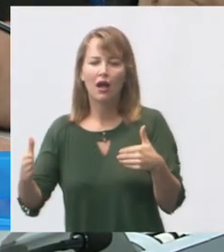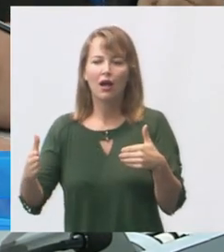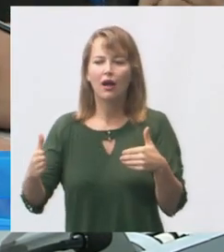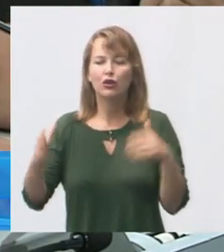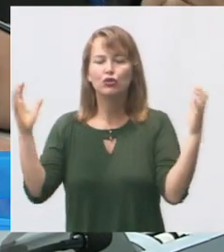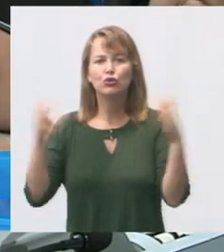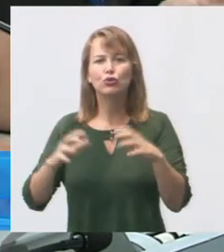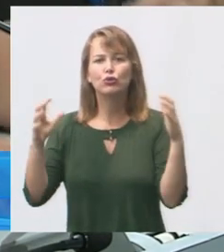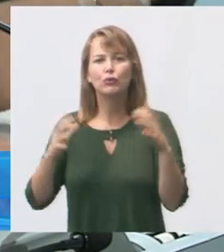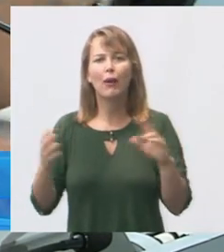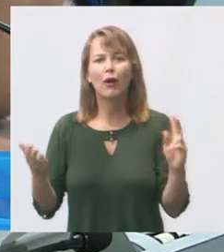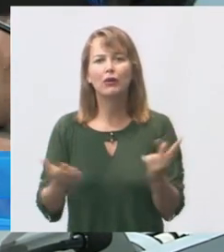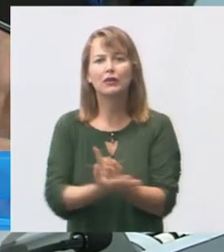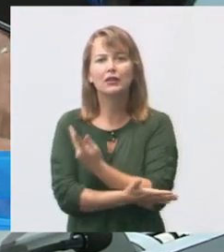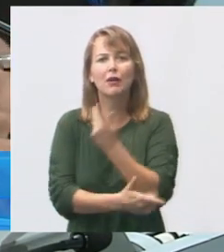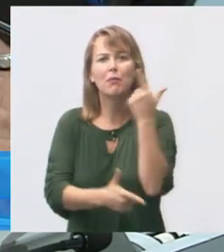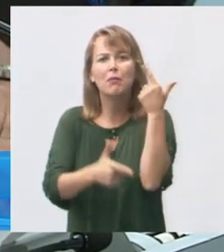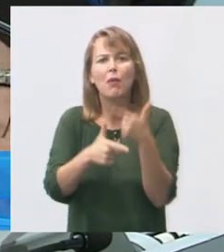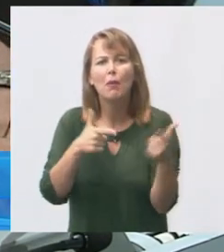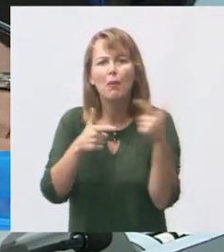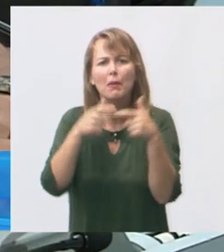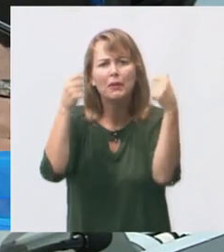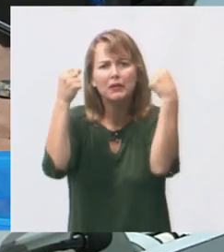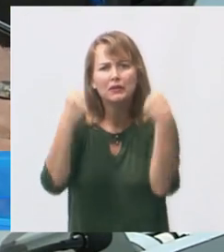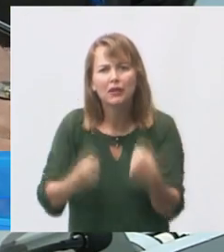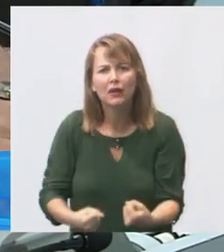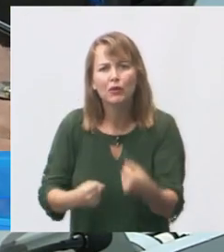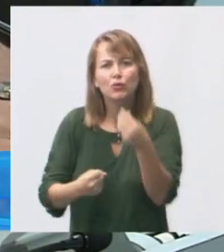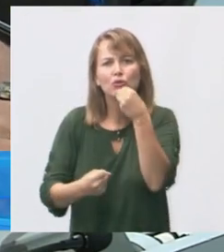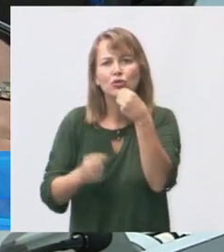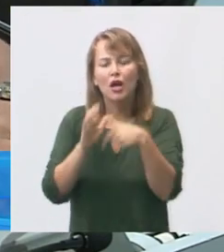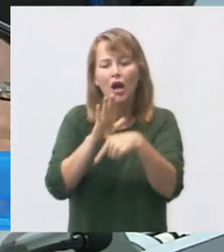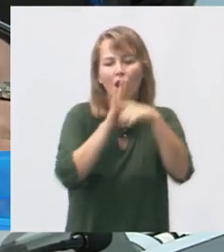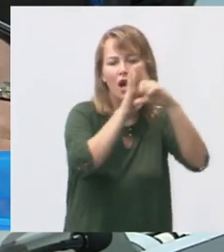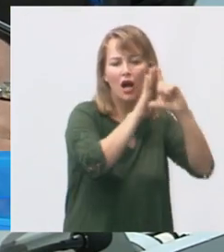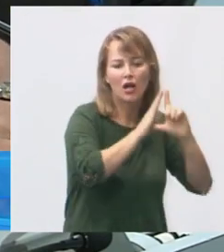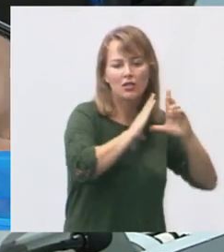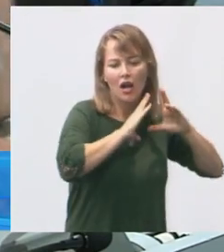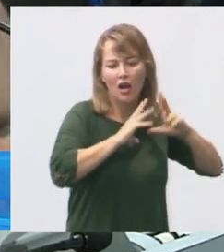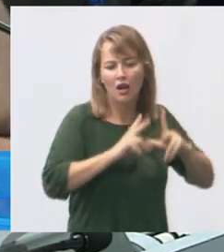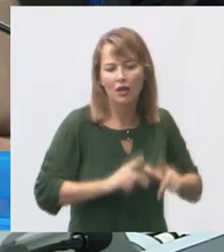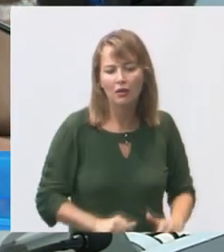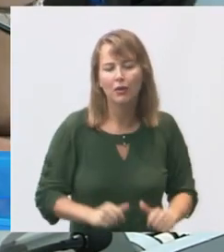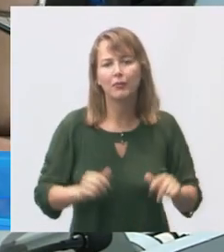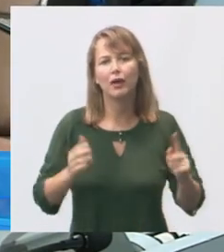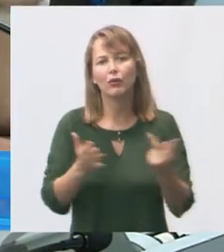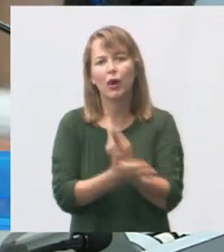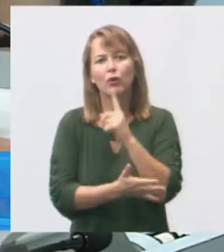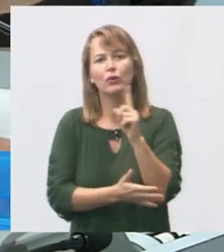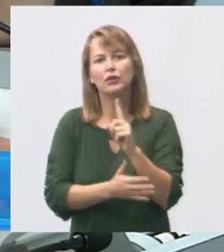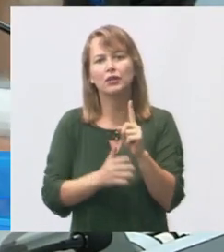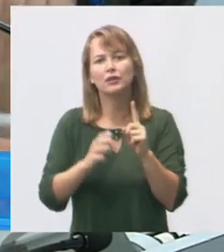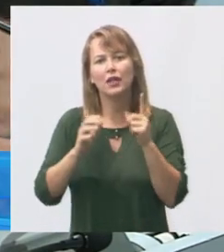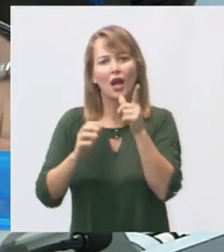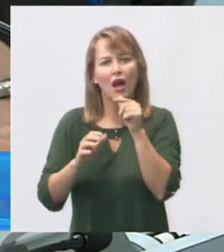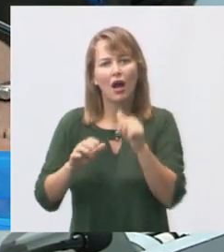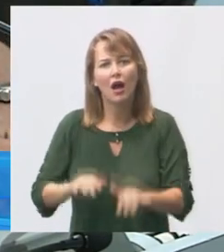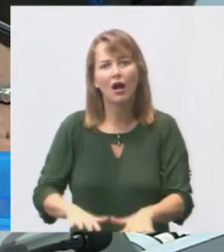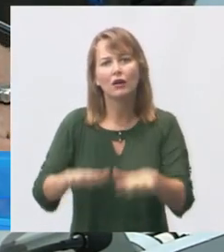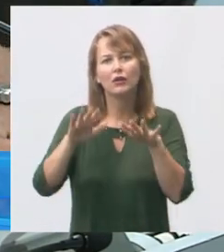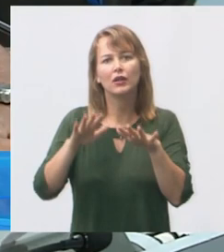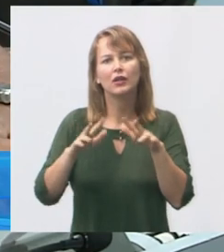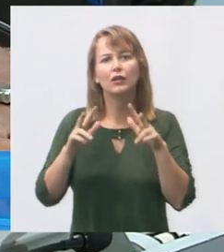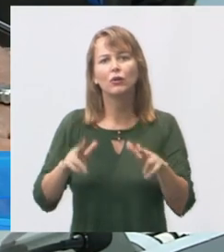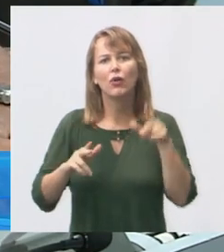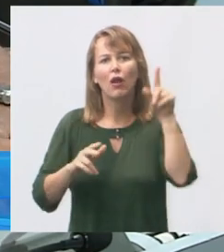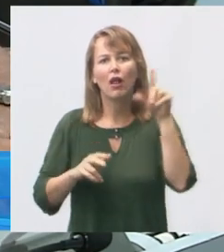sendo que ela poderia ter se preparado muito antes para não ver acontecer uma tragédia principalmente aqui em Consolação onde tem